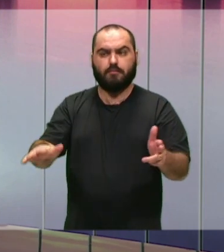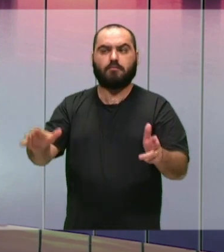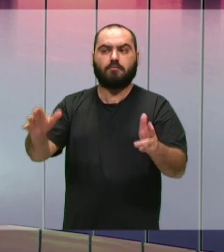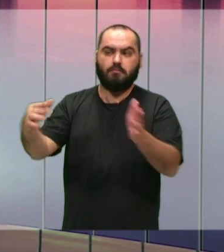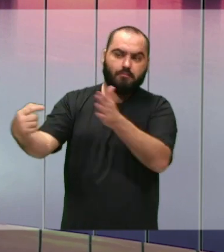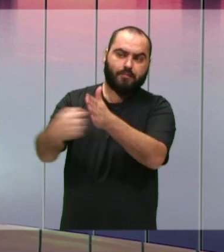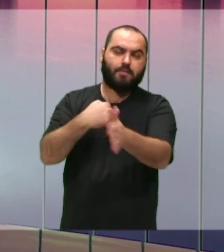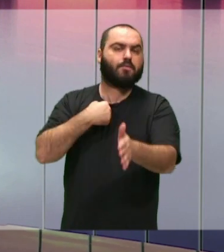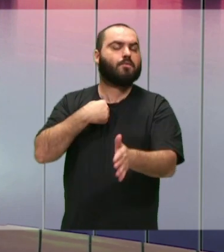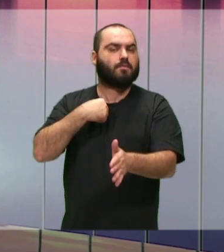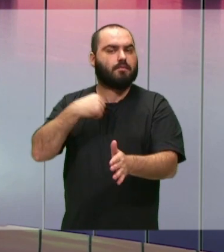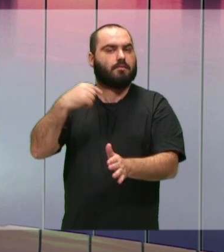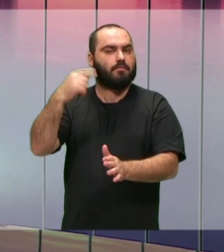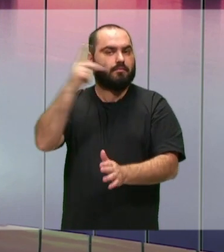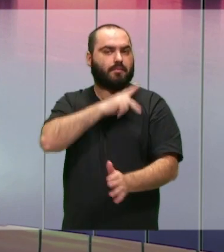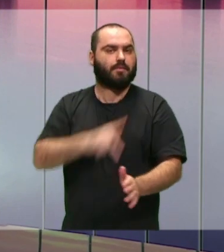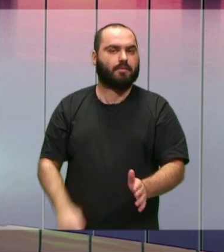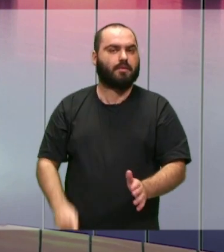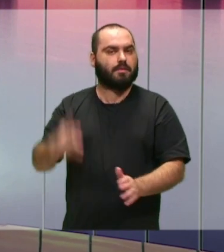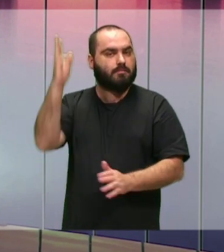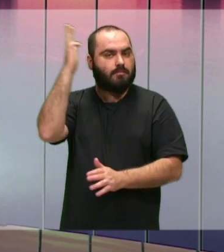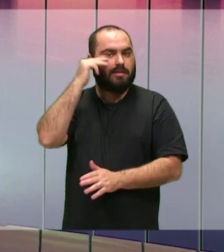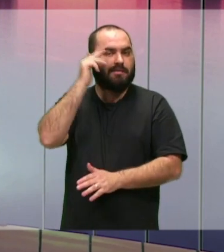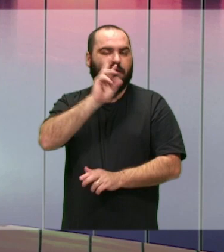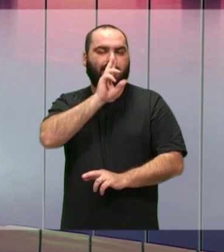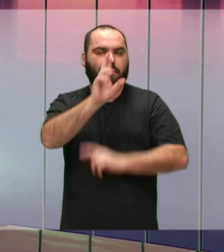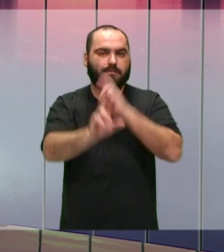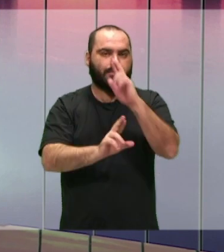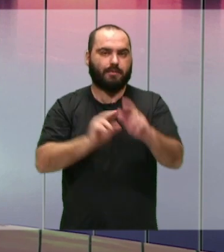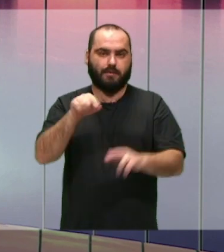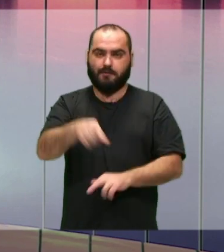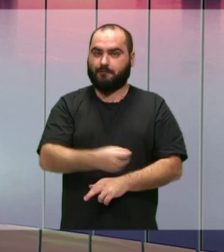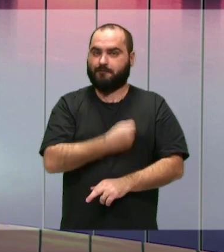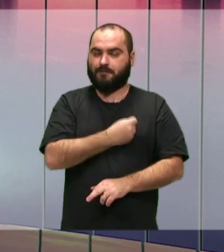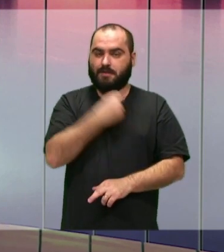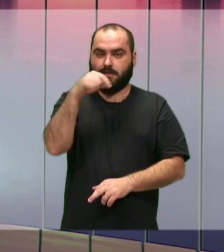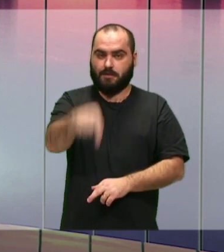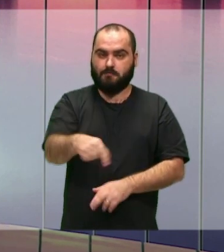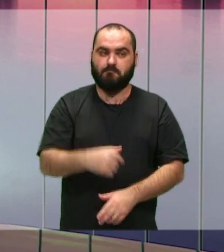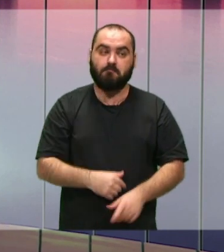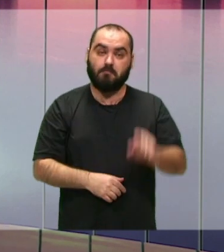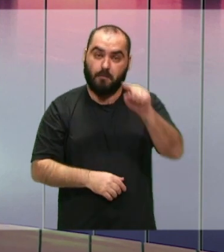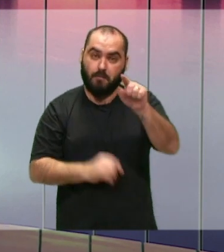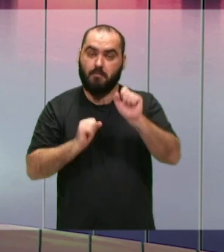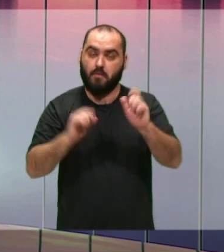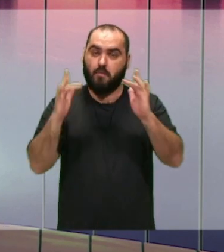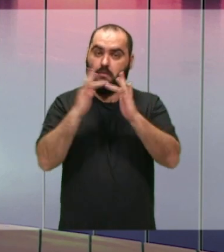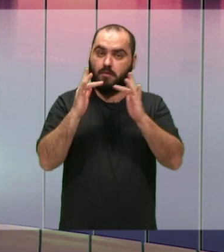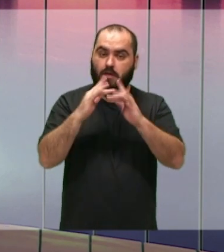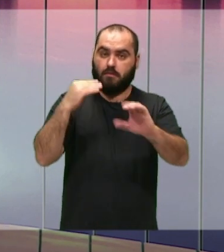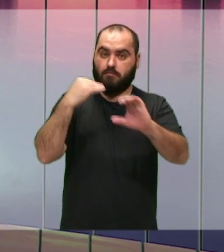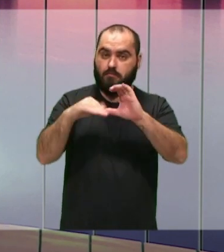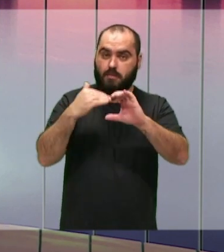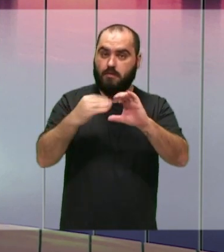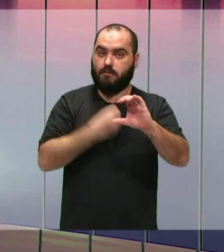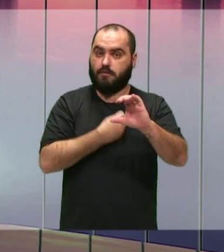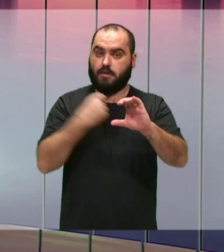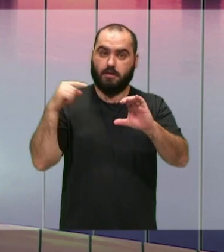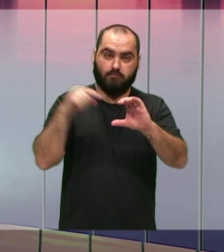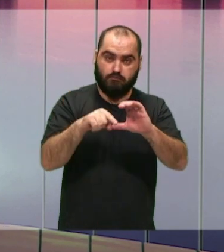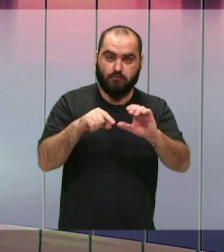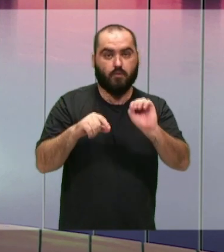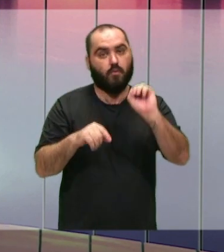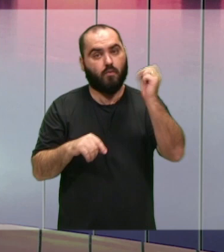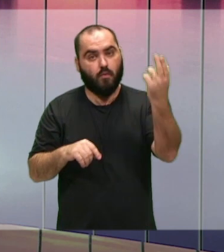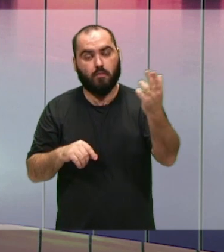pergunta para o presidente Marcelo Werner responder aqui no programa. Você pode entrar em contato pelo e-mail que aparece na tela ou